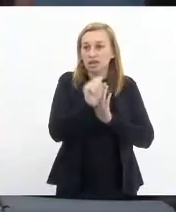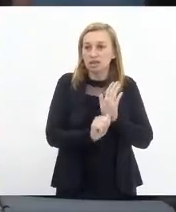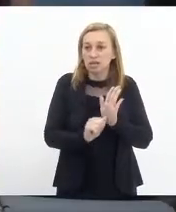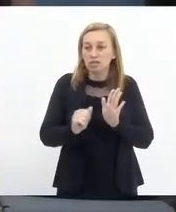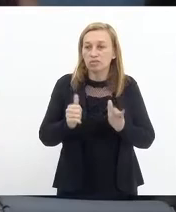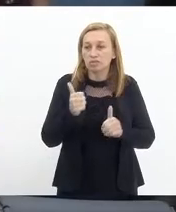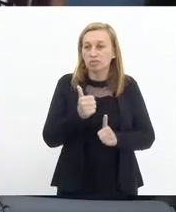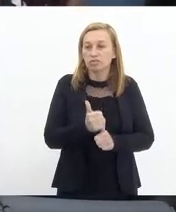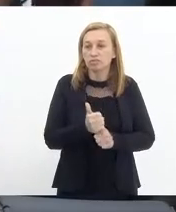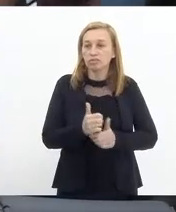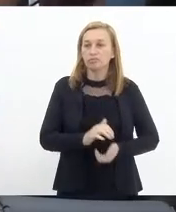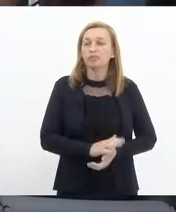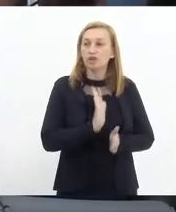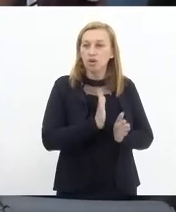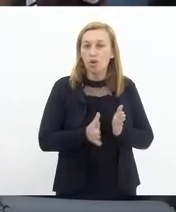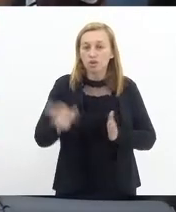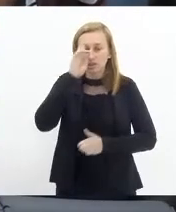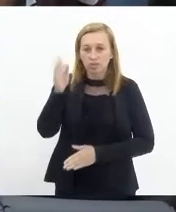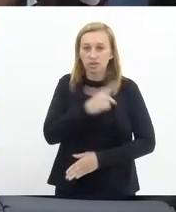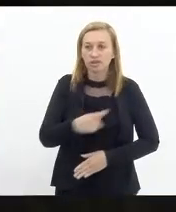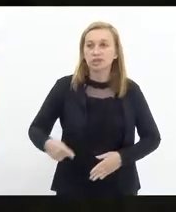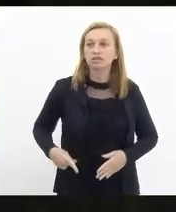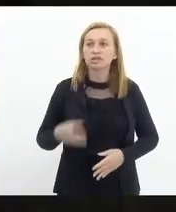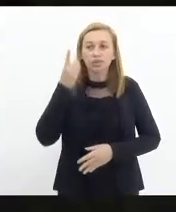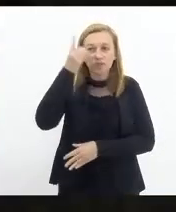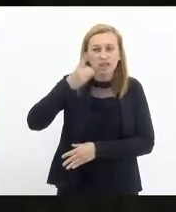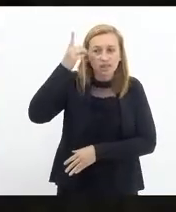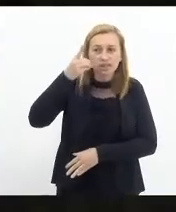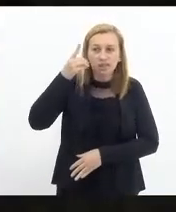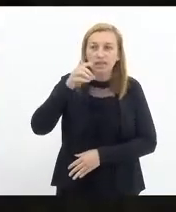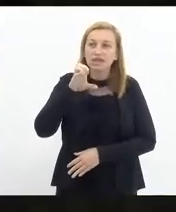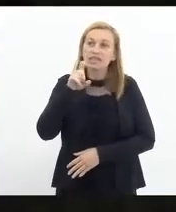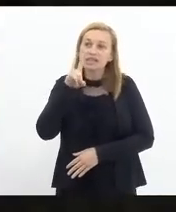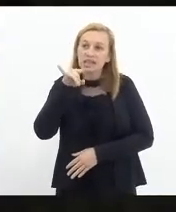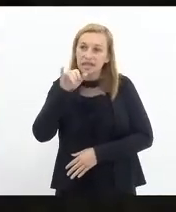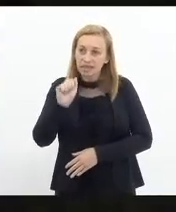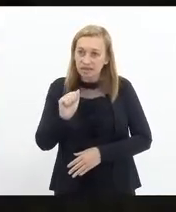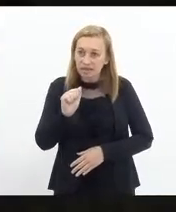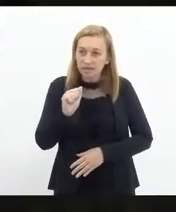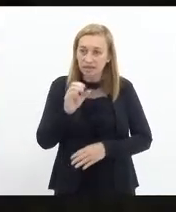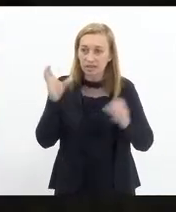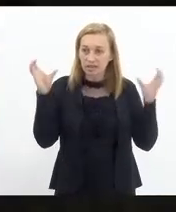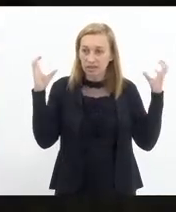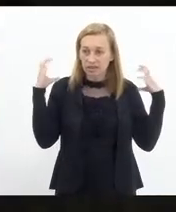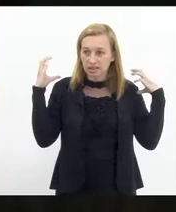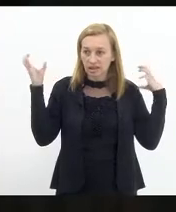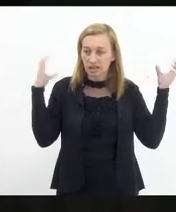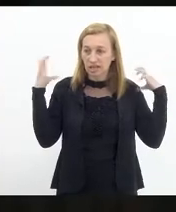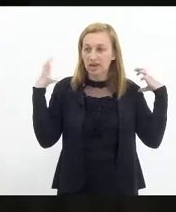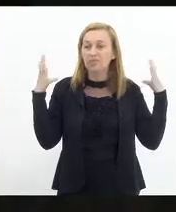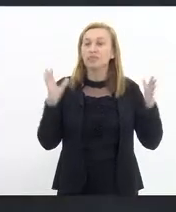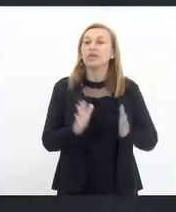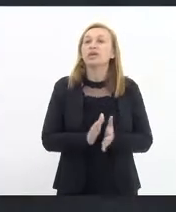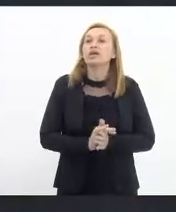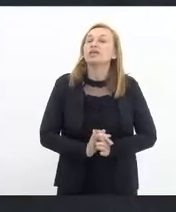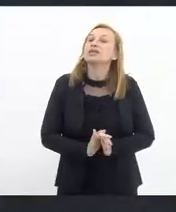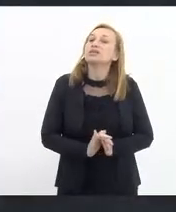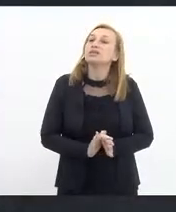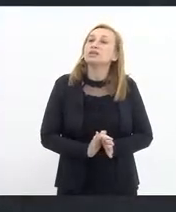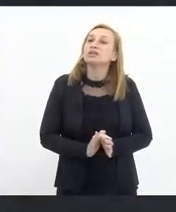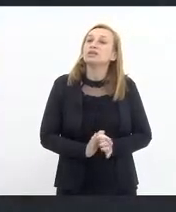Questão de ordem, presidente. Questão de ordem, deputada Célia. É para fazer, constar no rol de